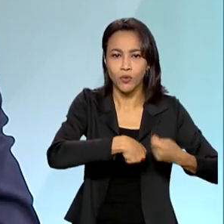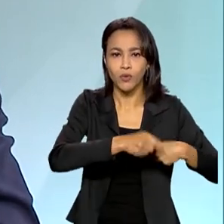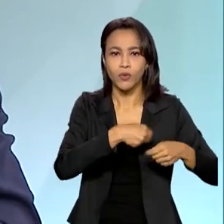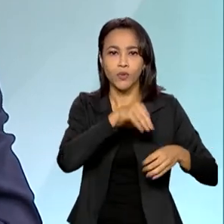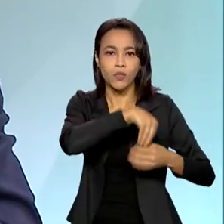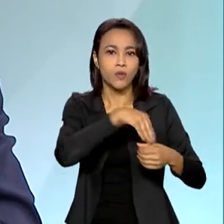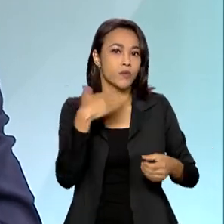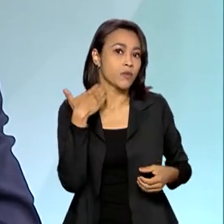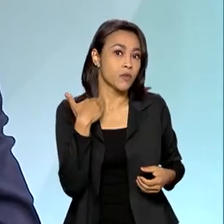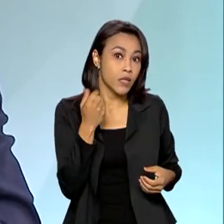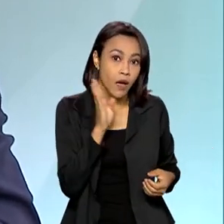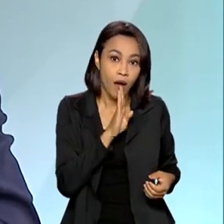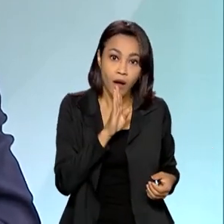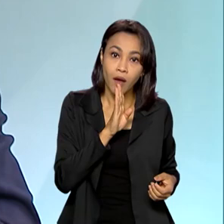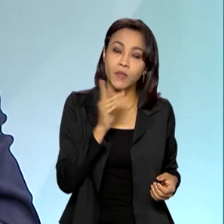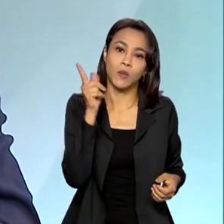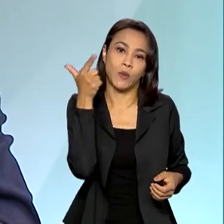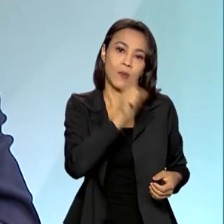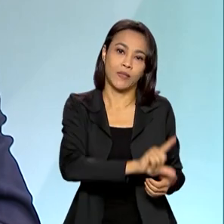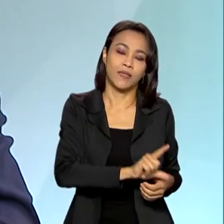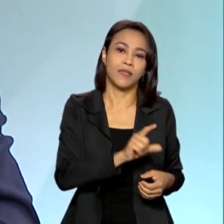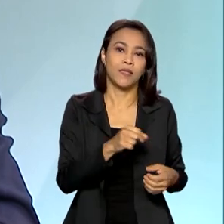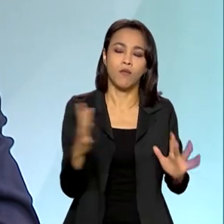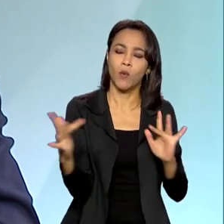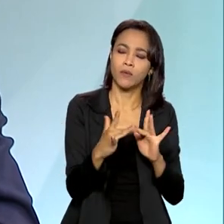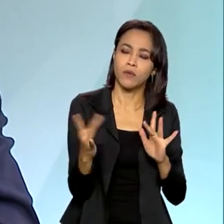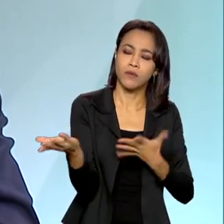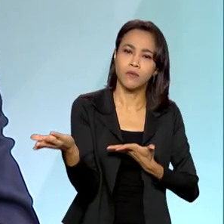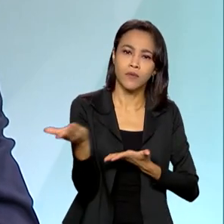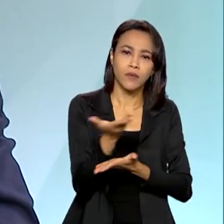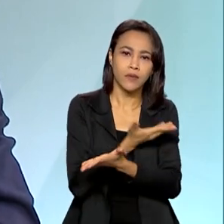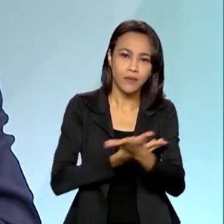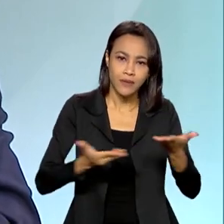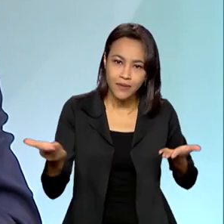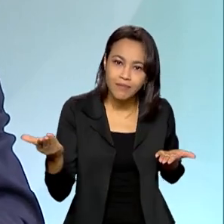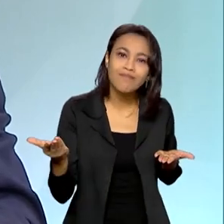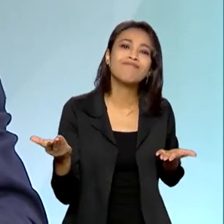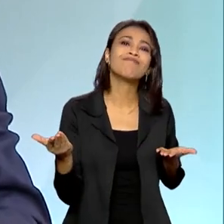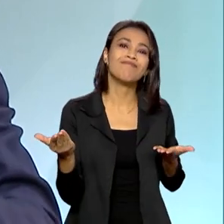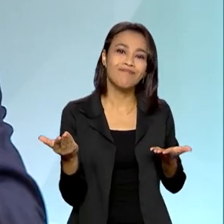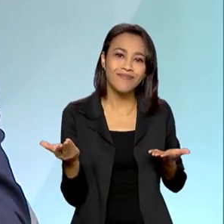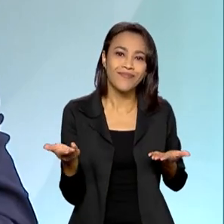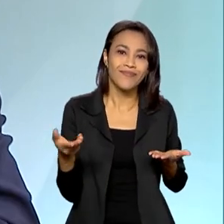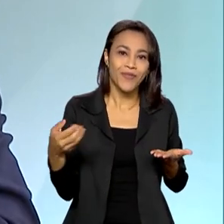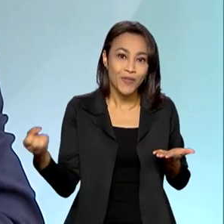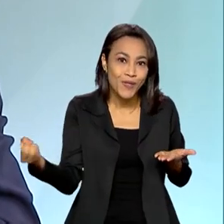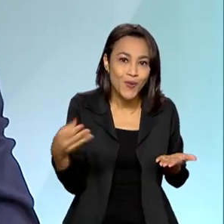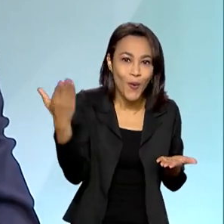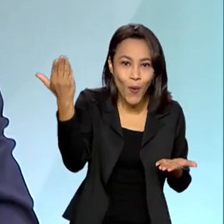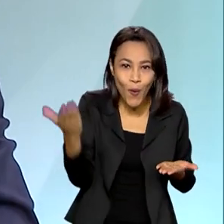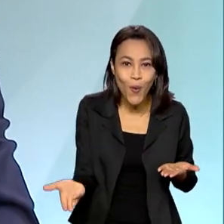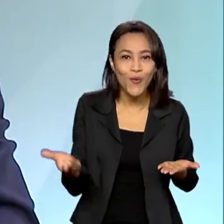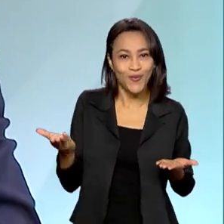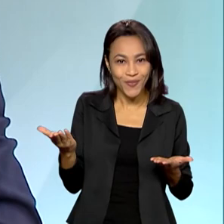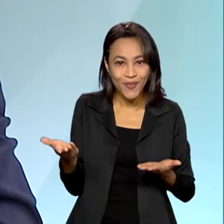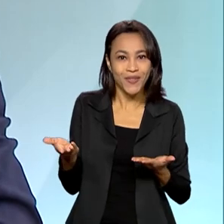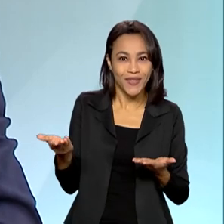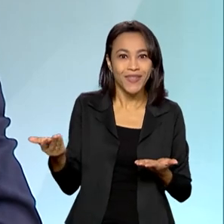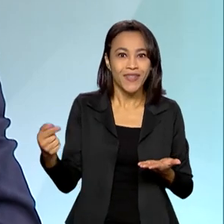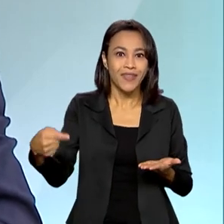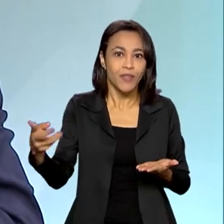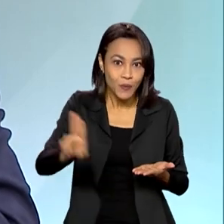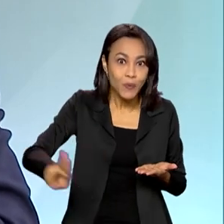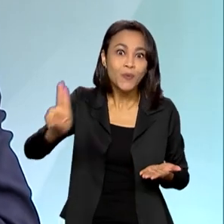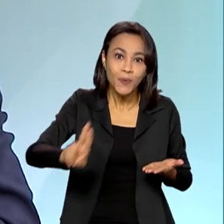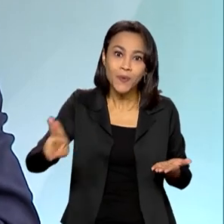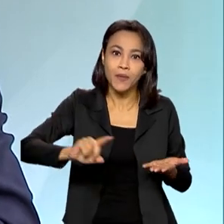rapidamente estabelecer uma linha de comunicação com esse novo consumidor que surgiu no mercado e